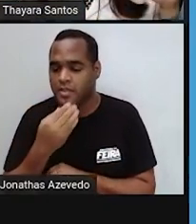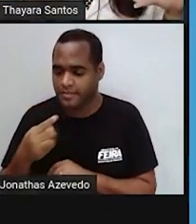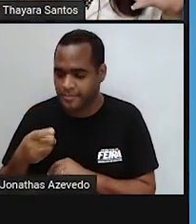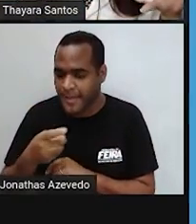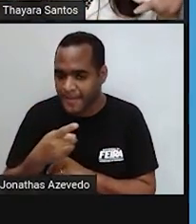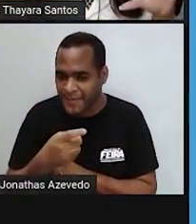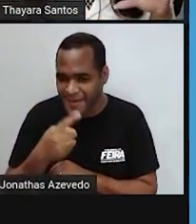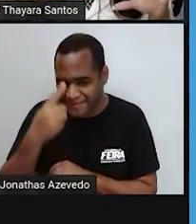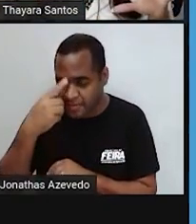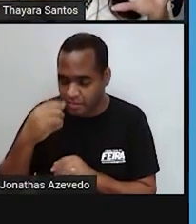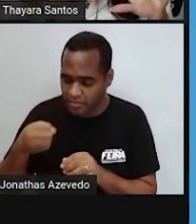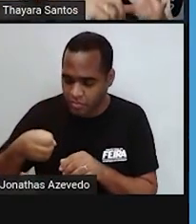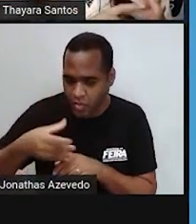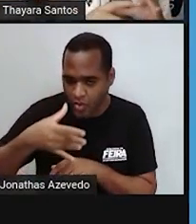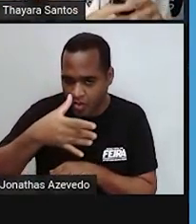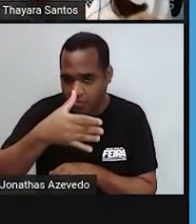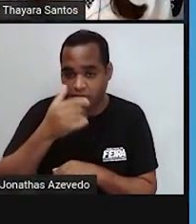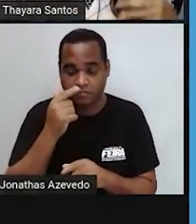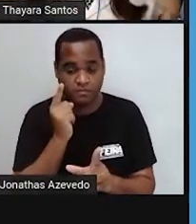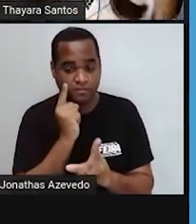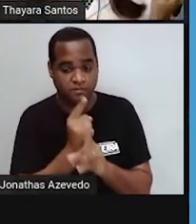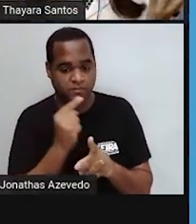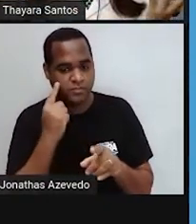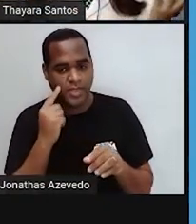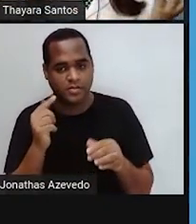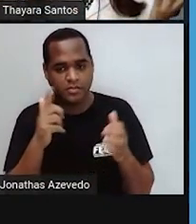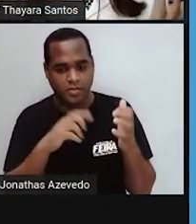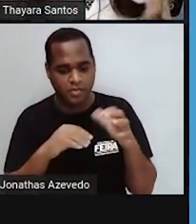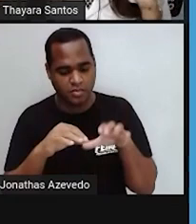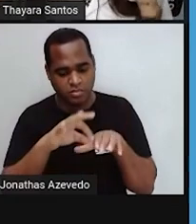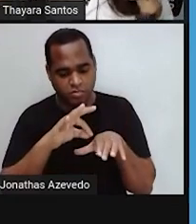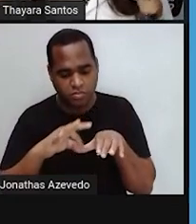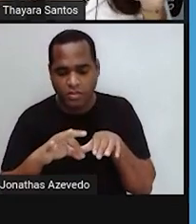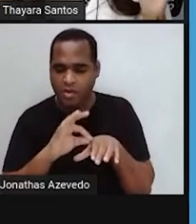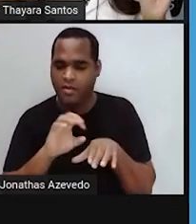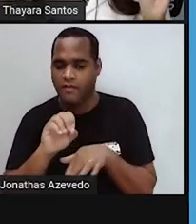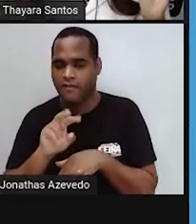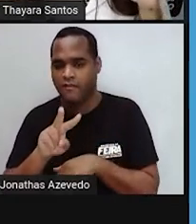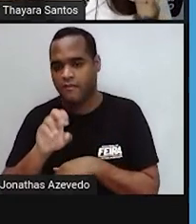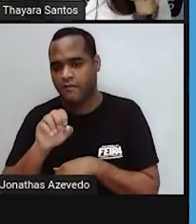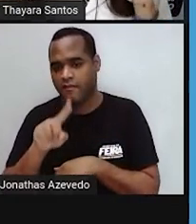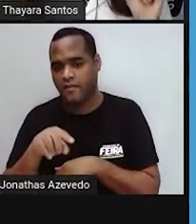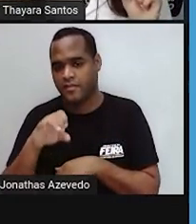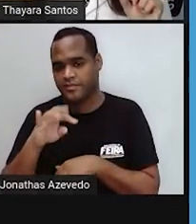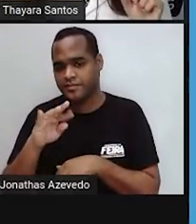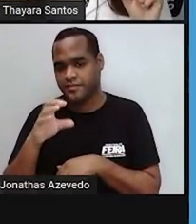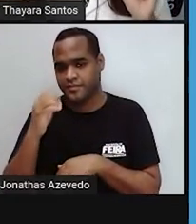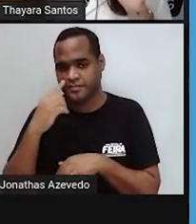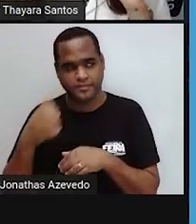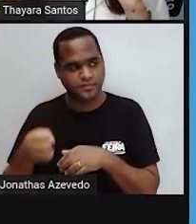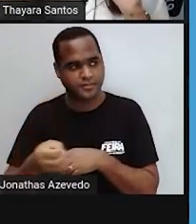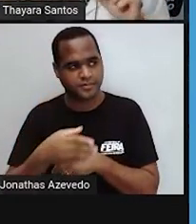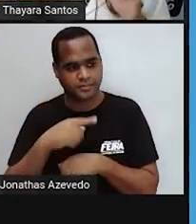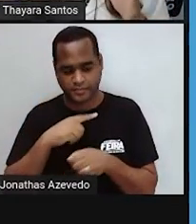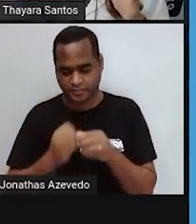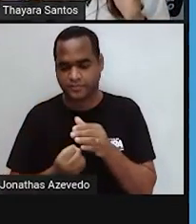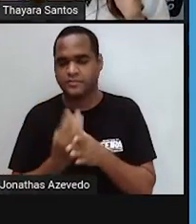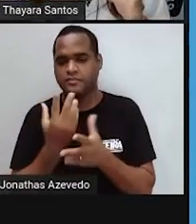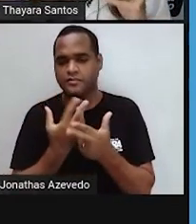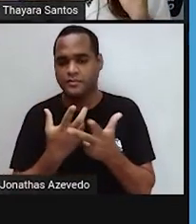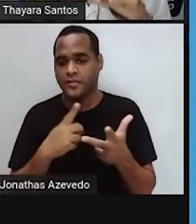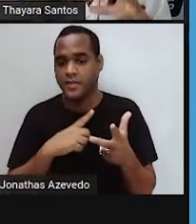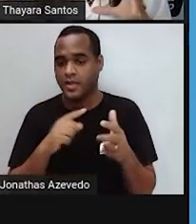o ovócito para poder ocorrer a fecundação e gerar um novo organismo. Mas para isso, o espermatozoide tem que